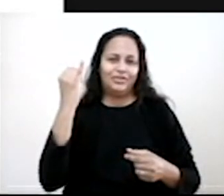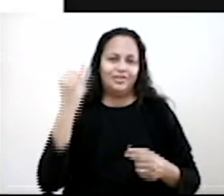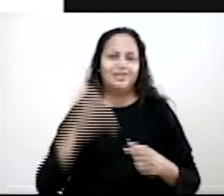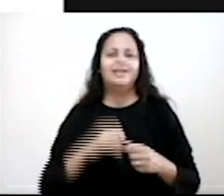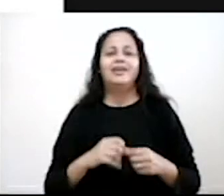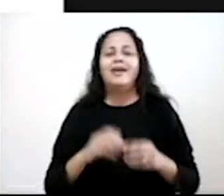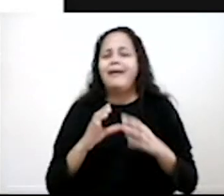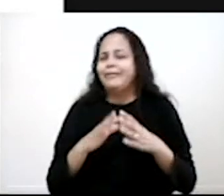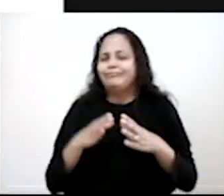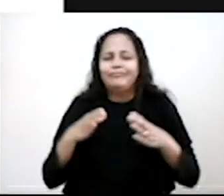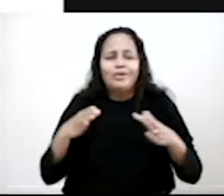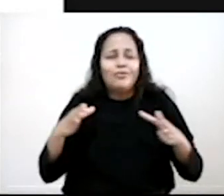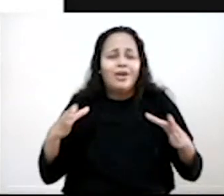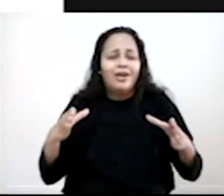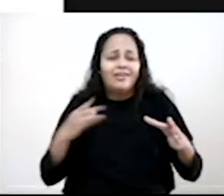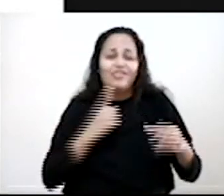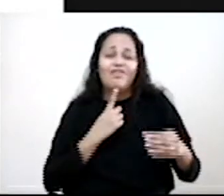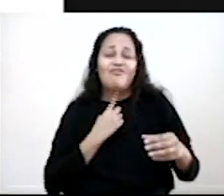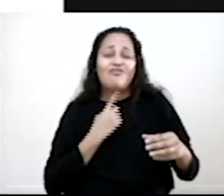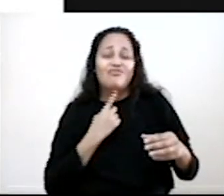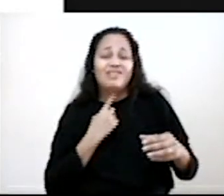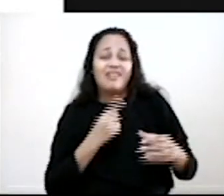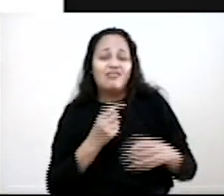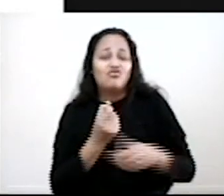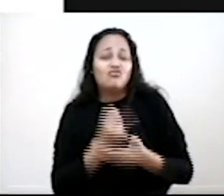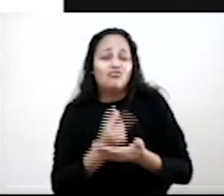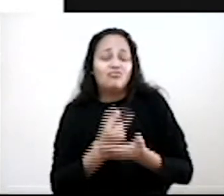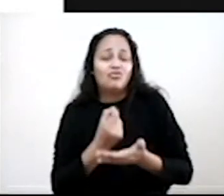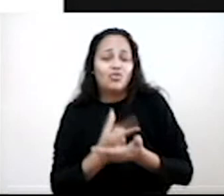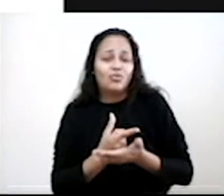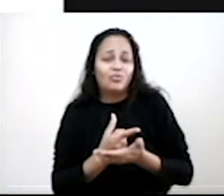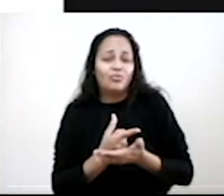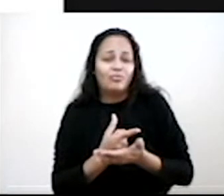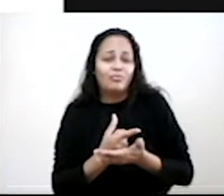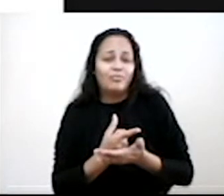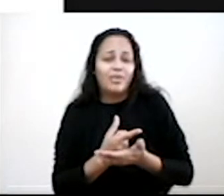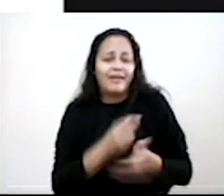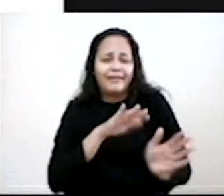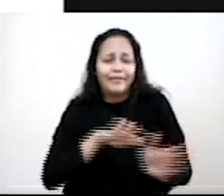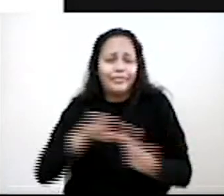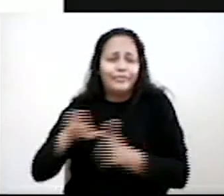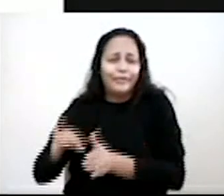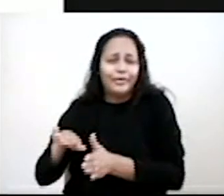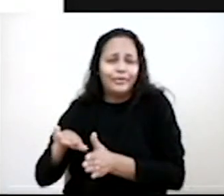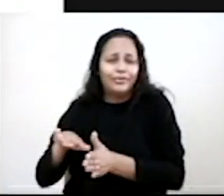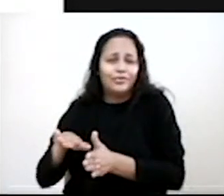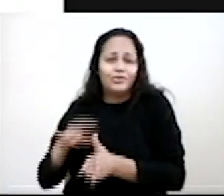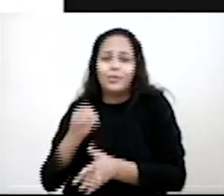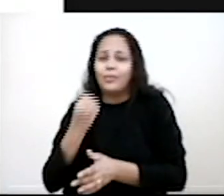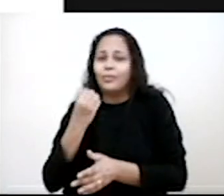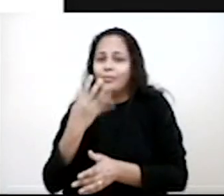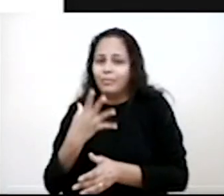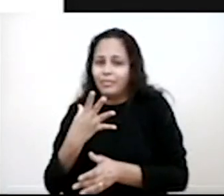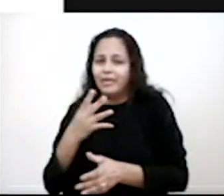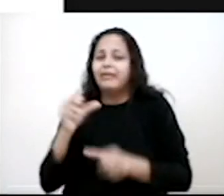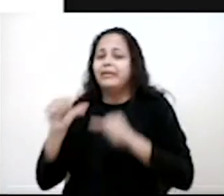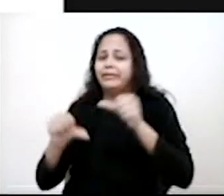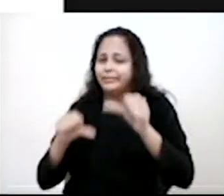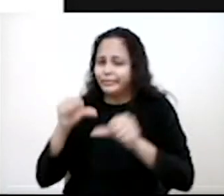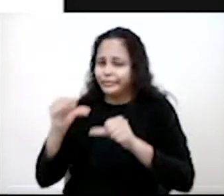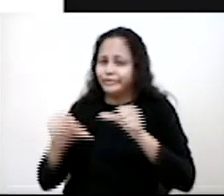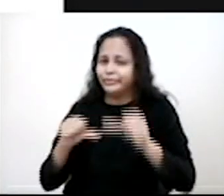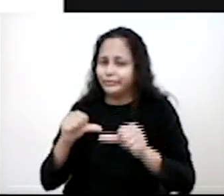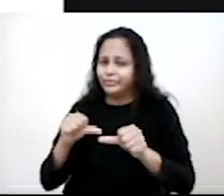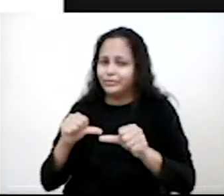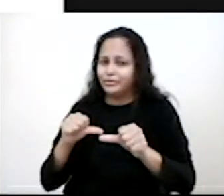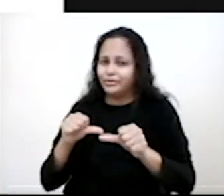desses produtos é tão grande, que estes deixam de ser somente o bem conquistado e tornam-se os próprios aliciadores.